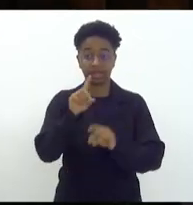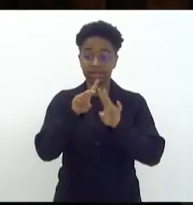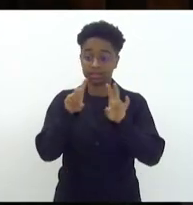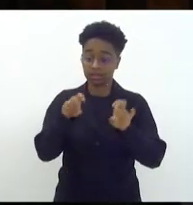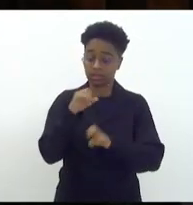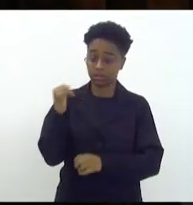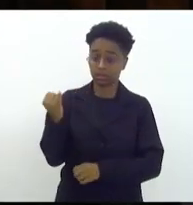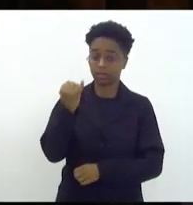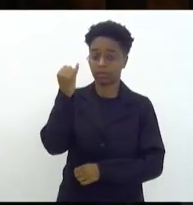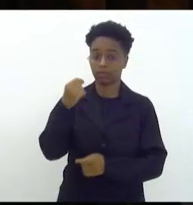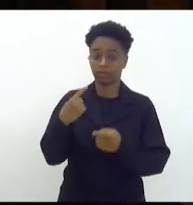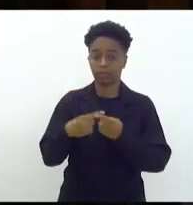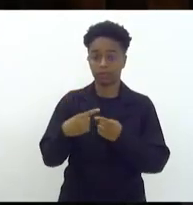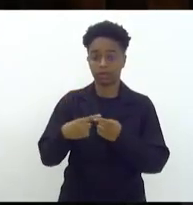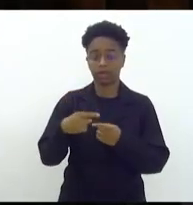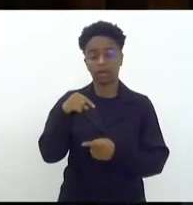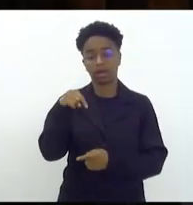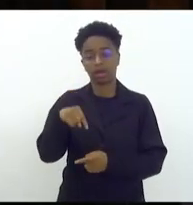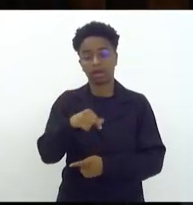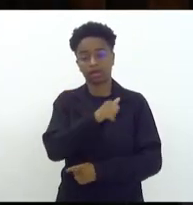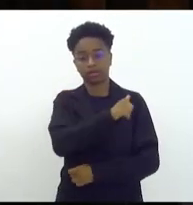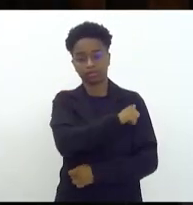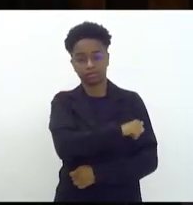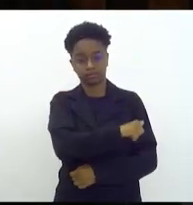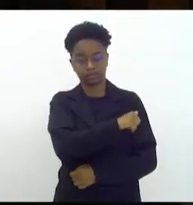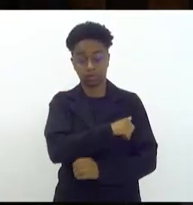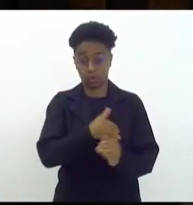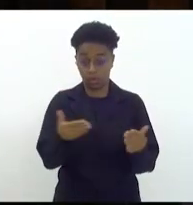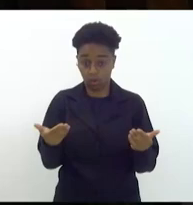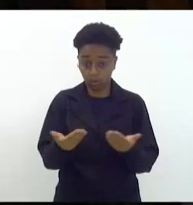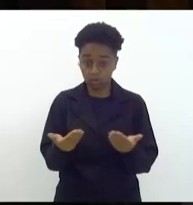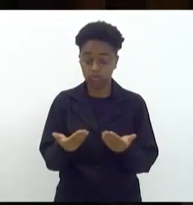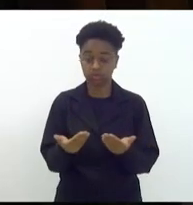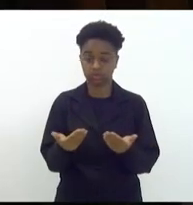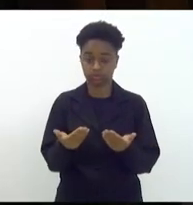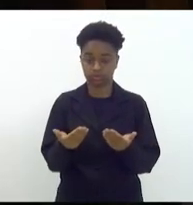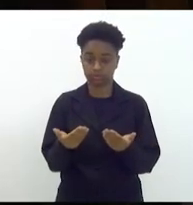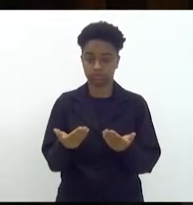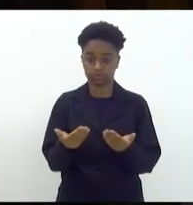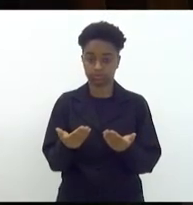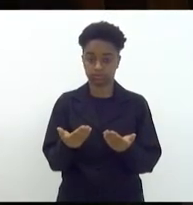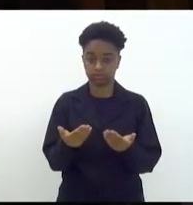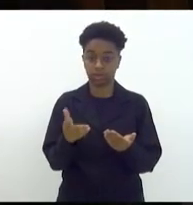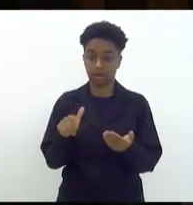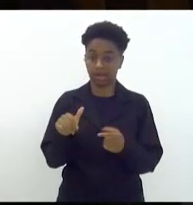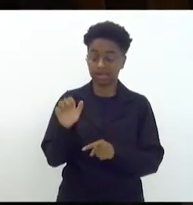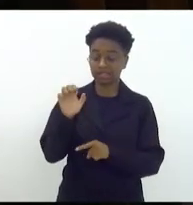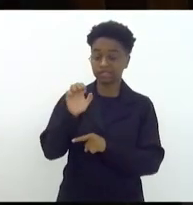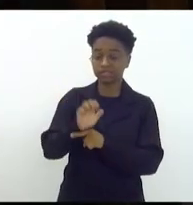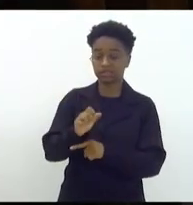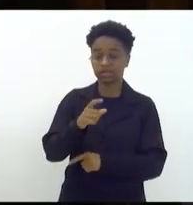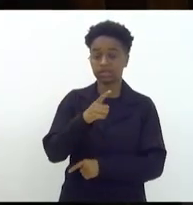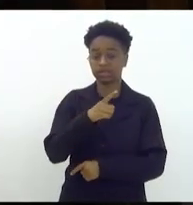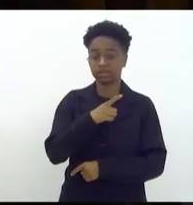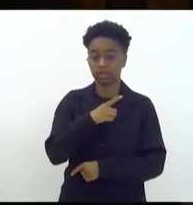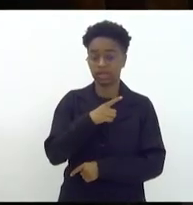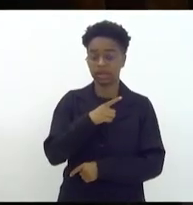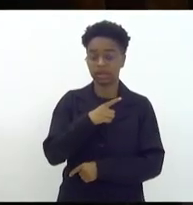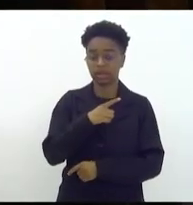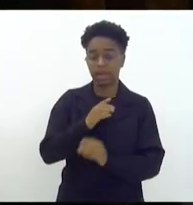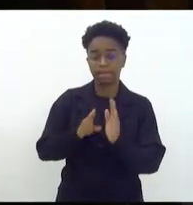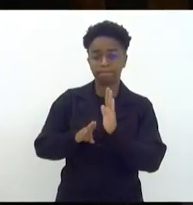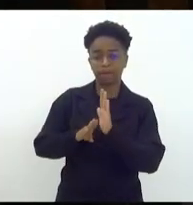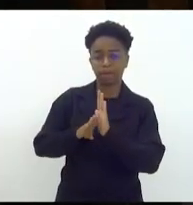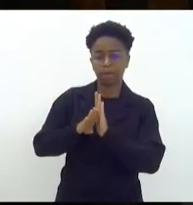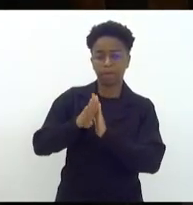porque o Rio de Janeiro no dia de hoje é um dos estados que tem maiores índices de